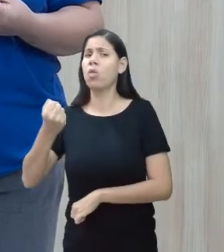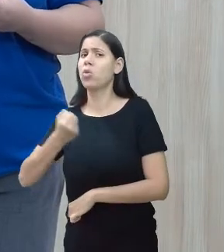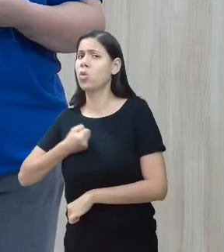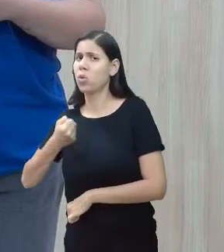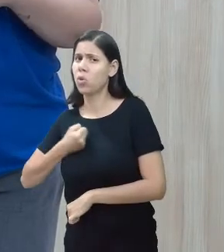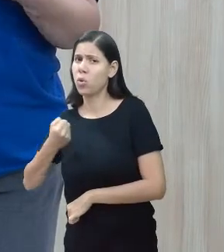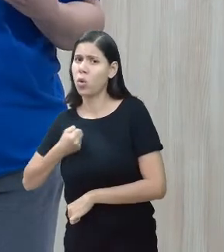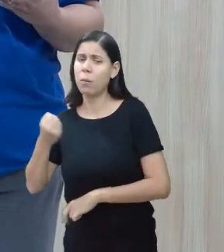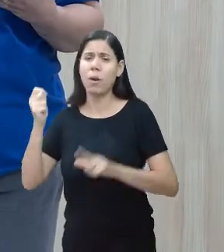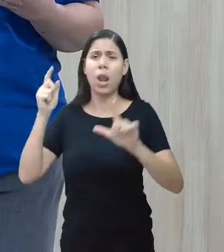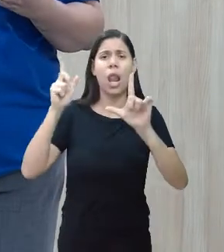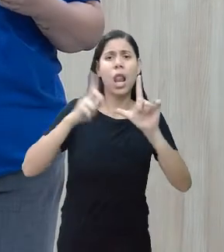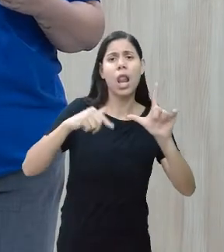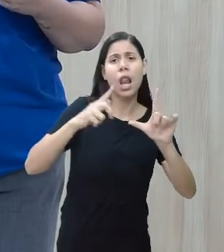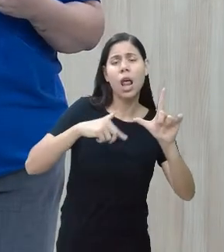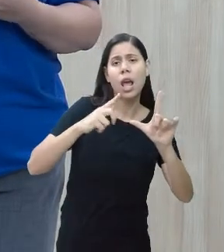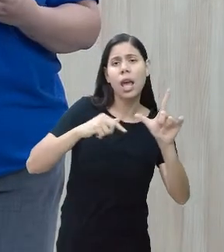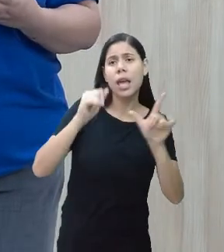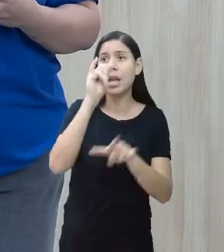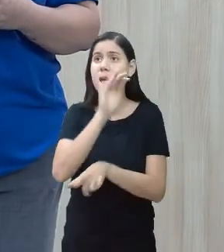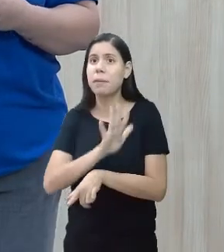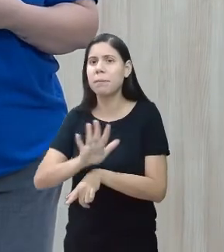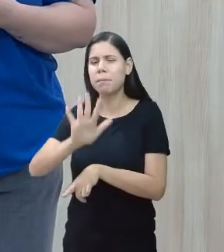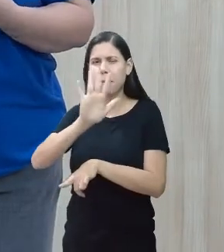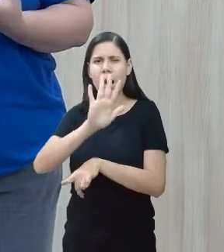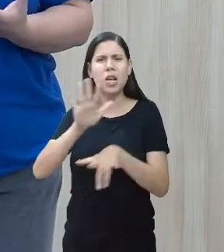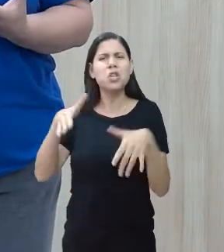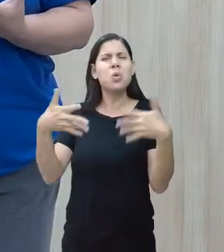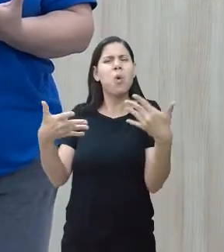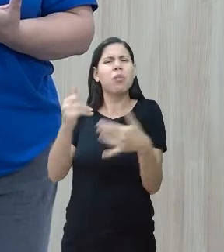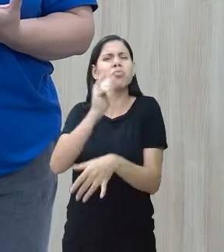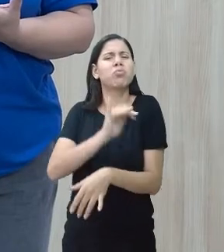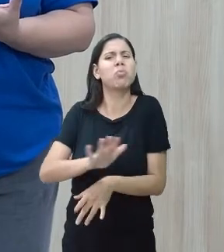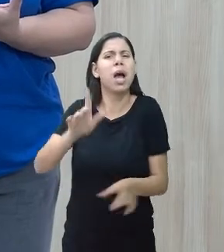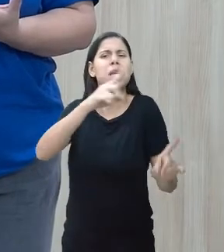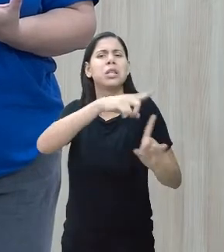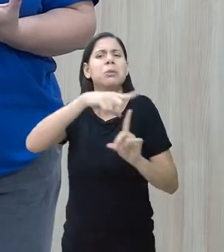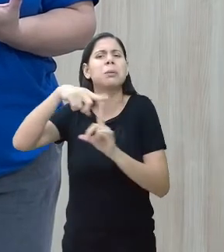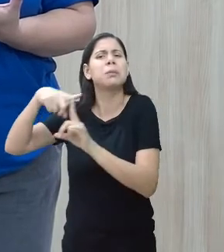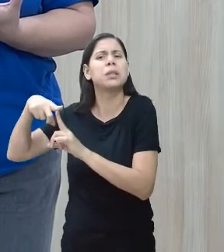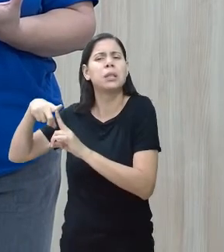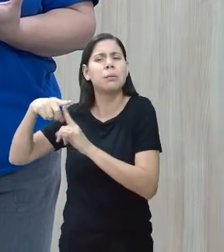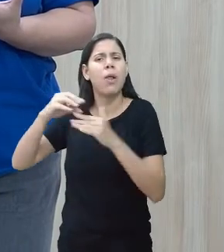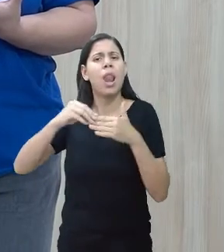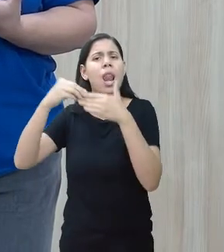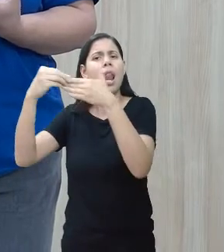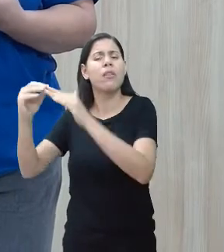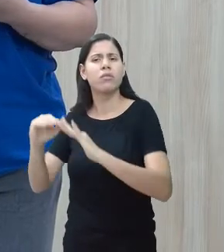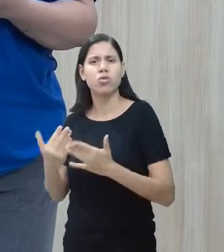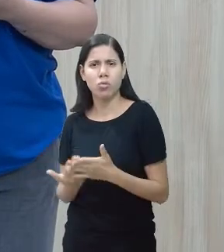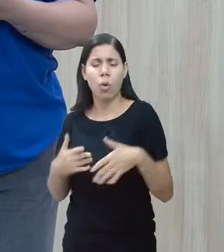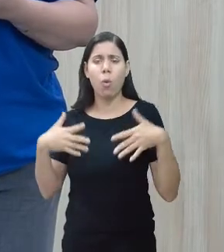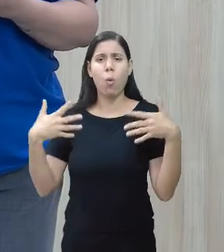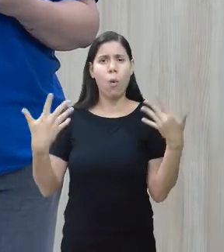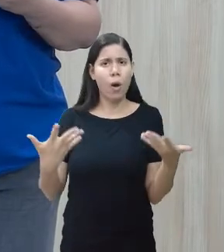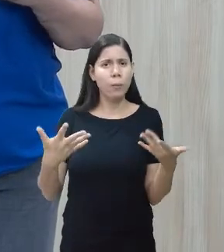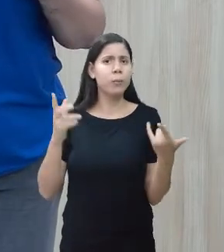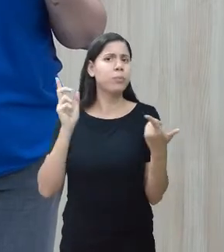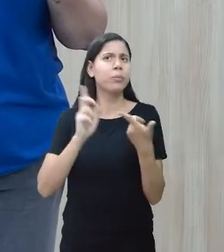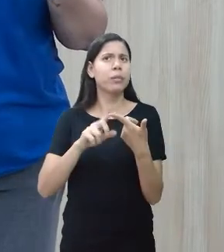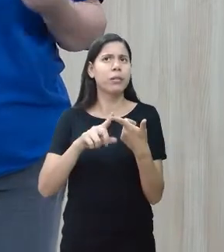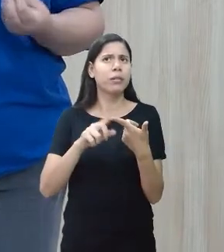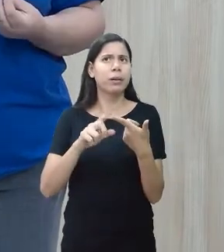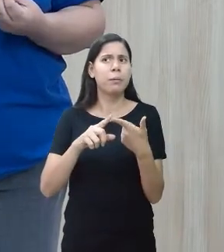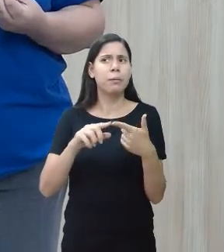não é? De letras, de imagens. Que tipos de imagens ele vai ter que levar para a escola, não é? Que tipo de